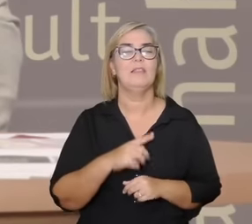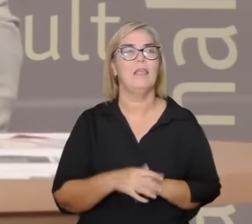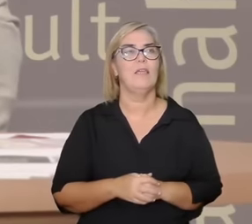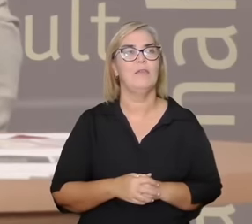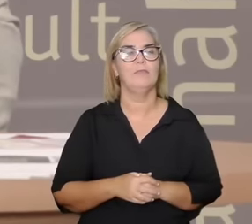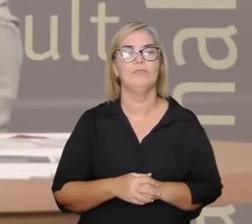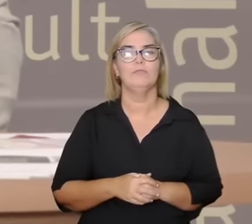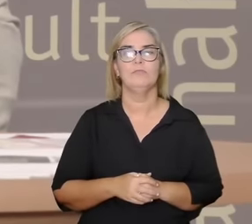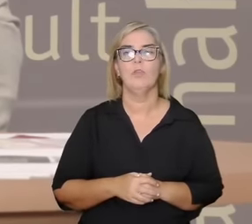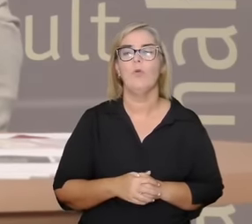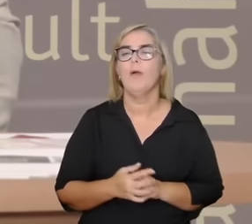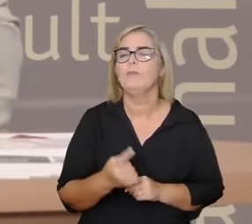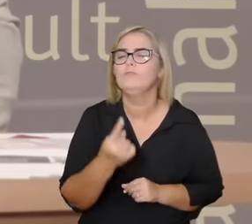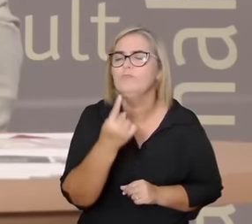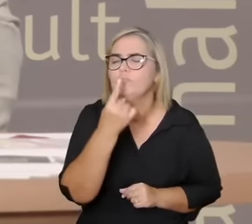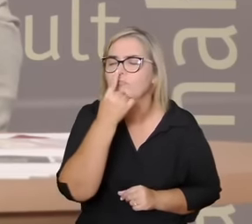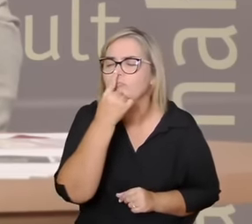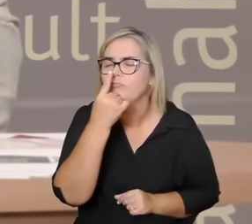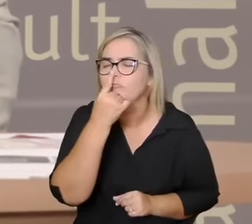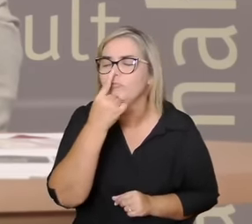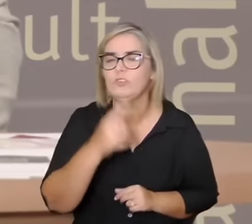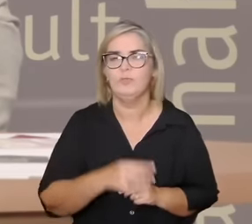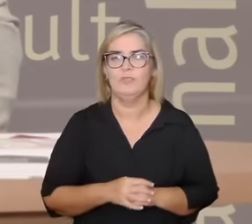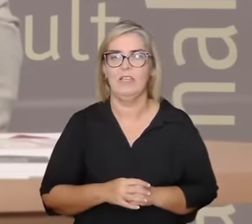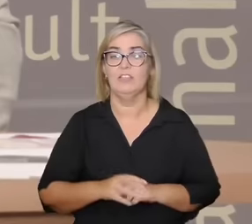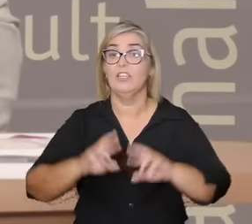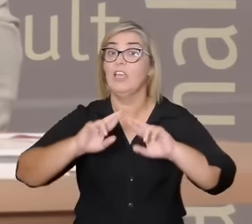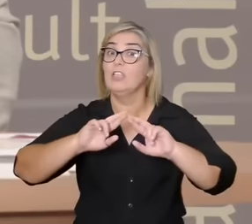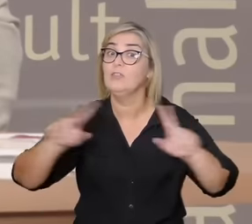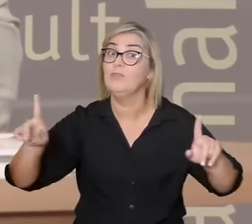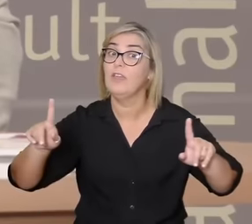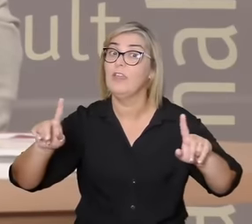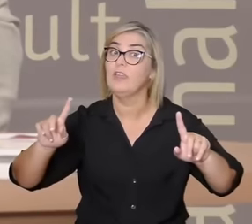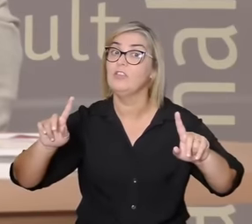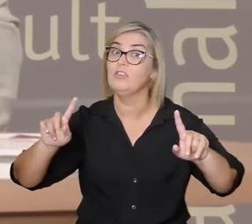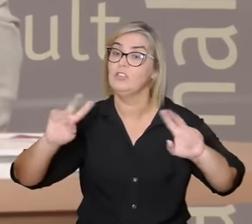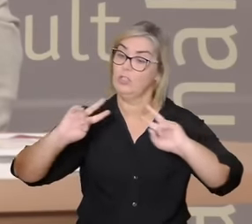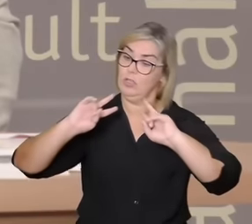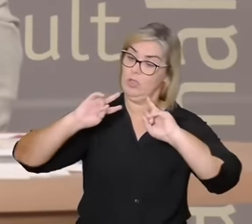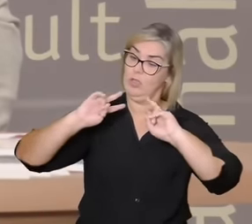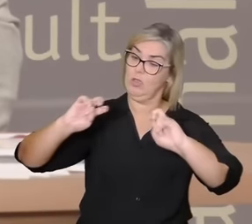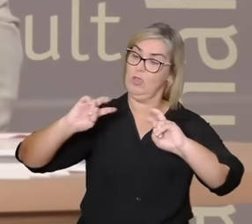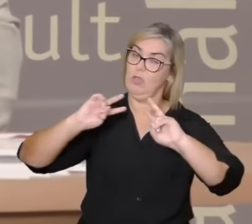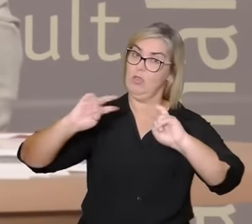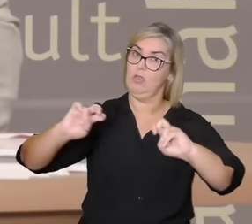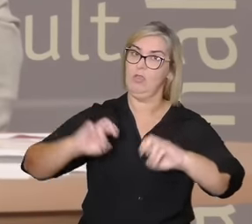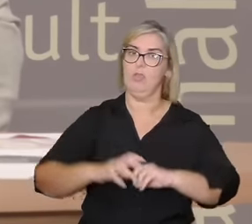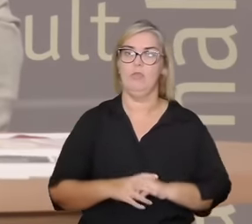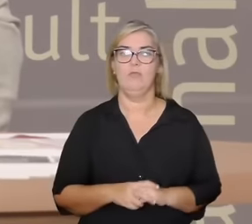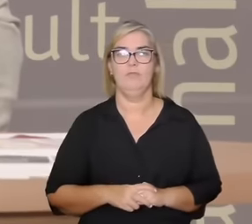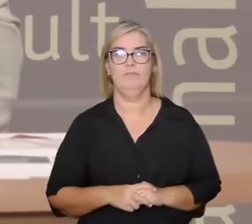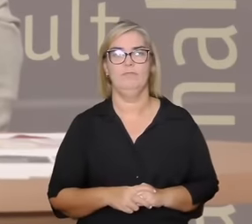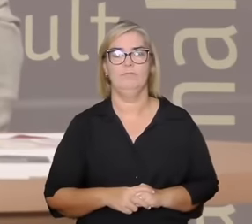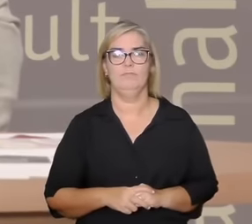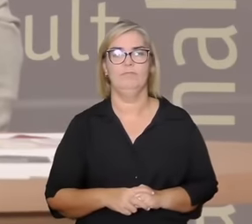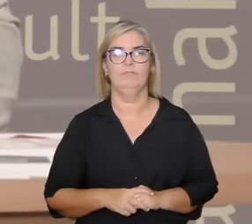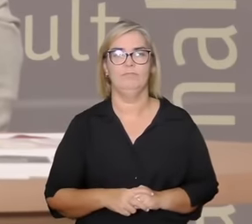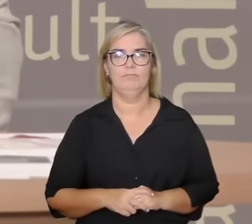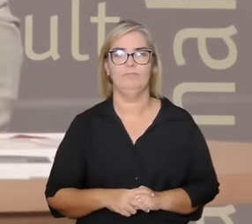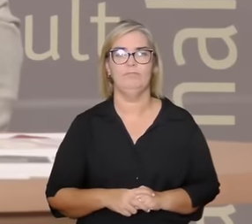auto-intimidade não é ela compreende que existe uma